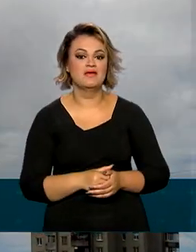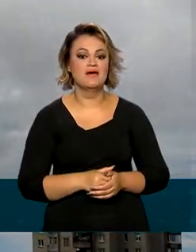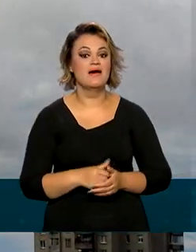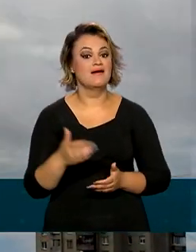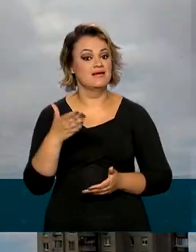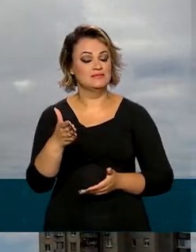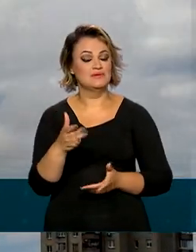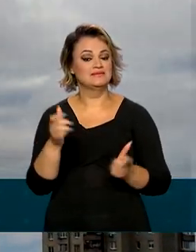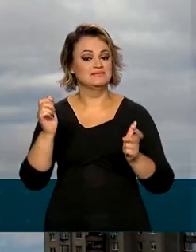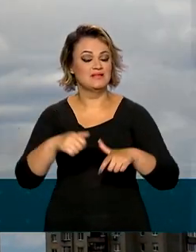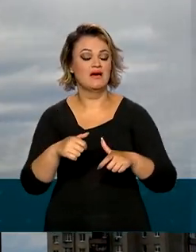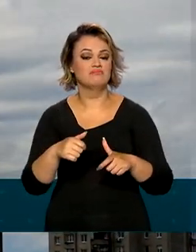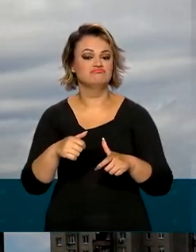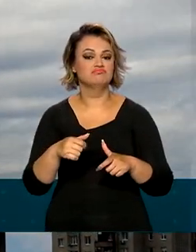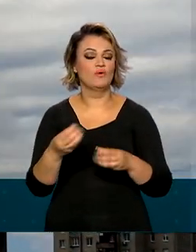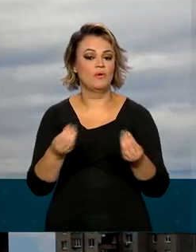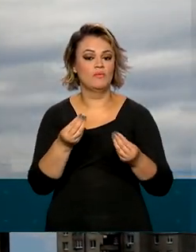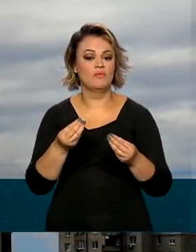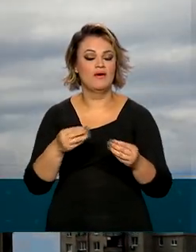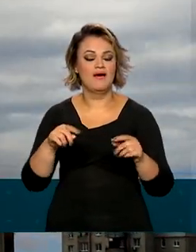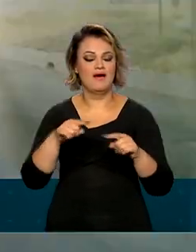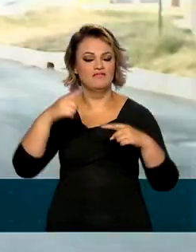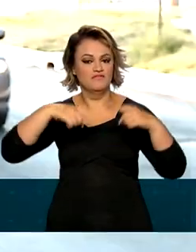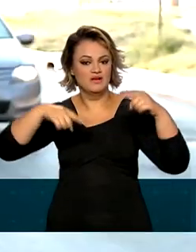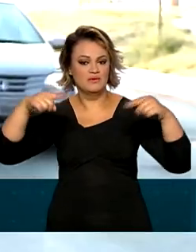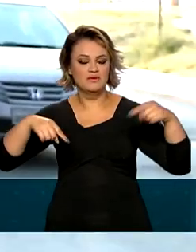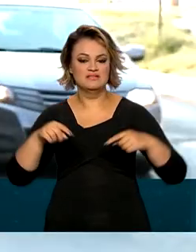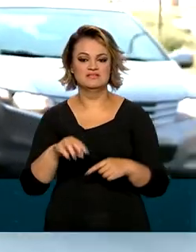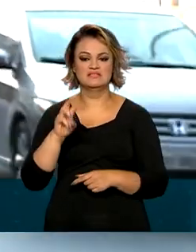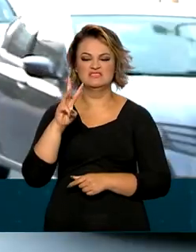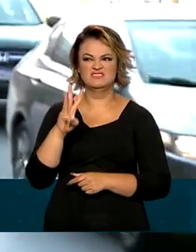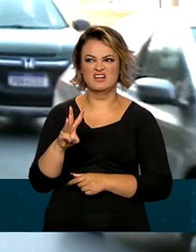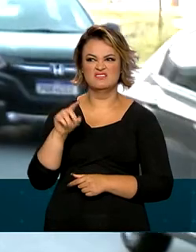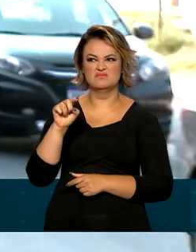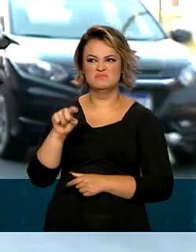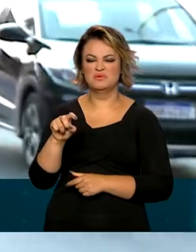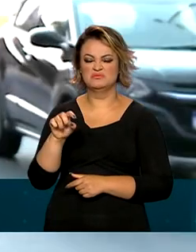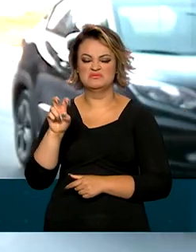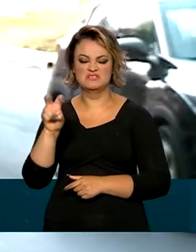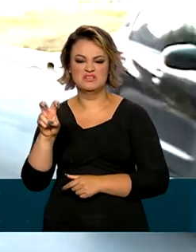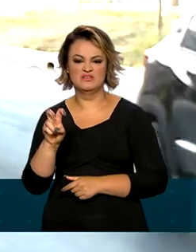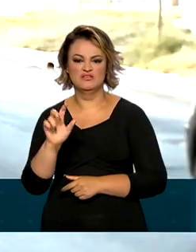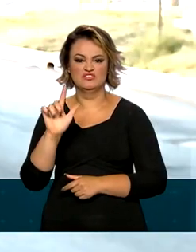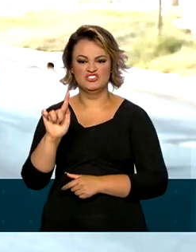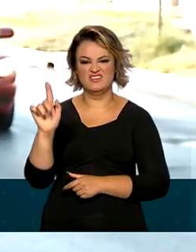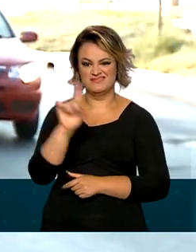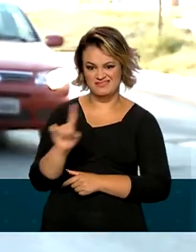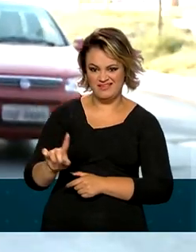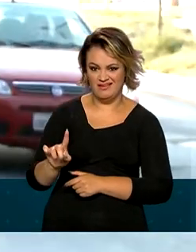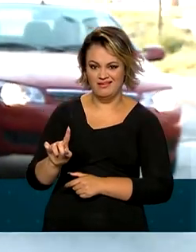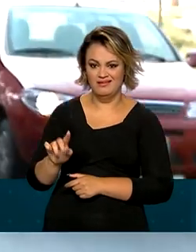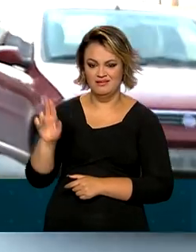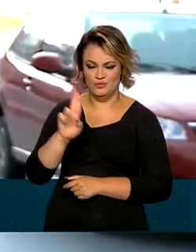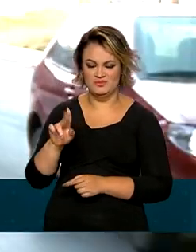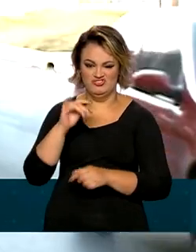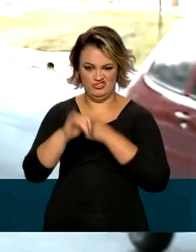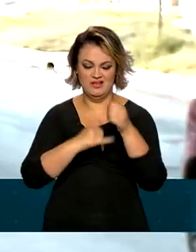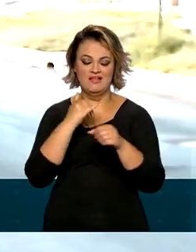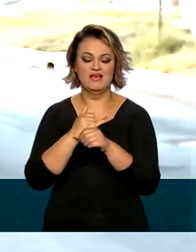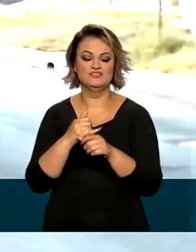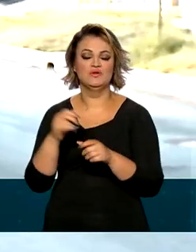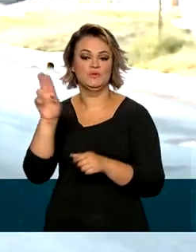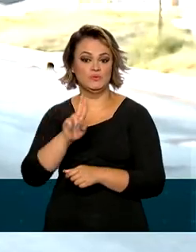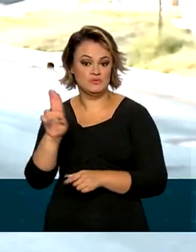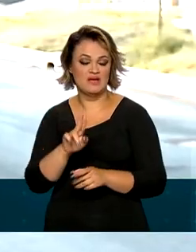possível com a desocupação da faixa da frequência de 3,5 GHz, que até então vinha sendo utilizada para a